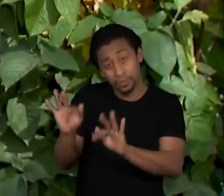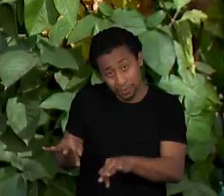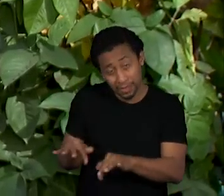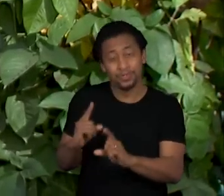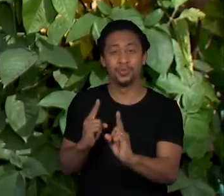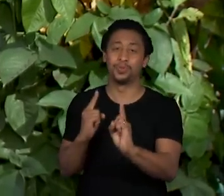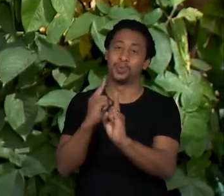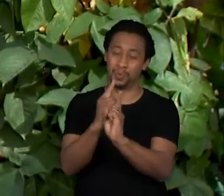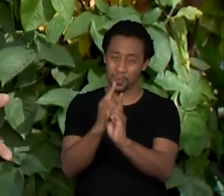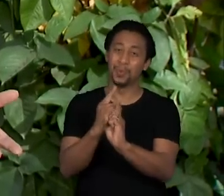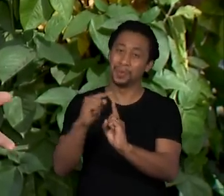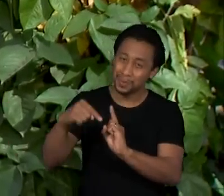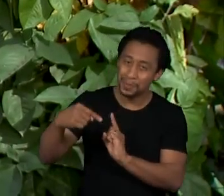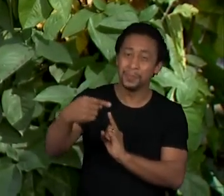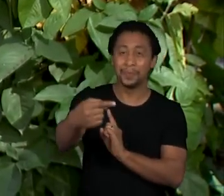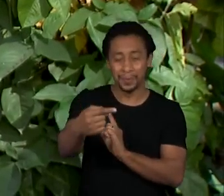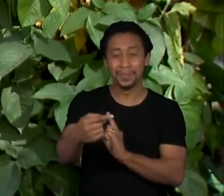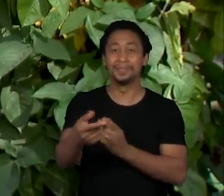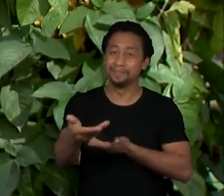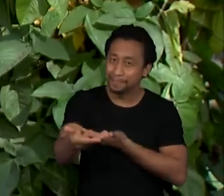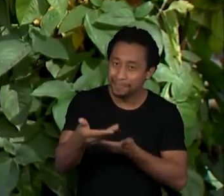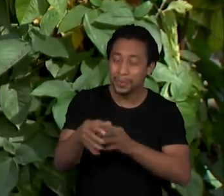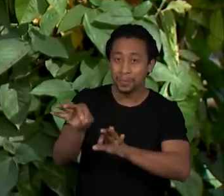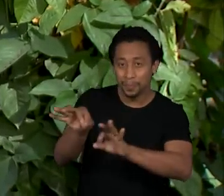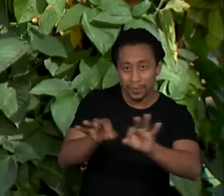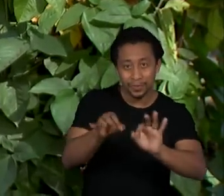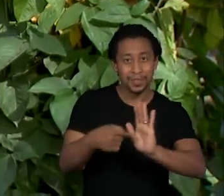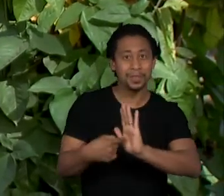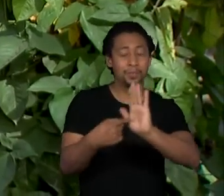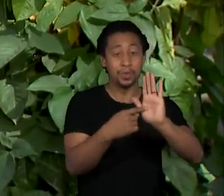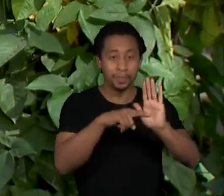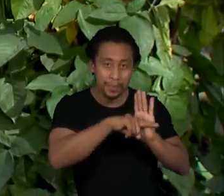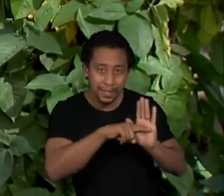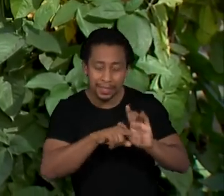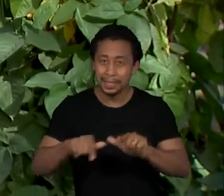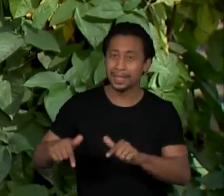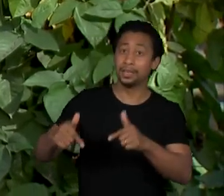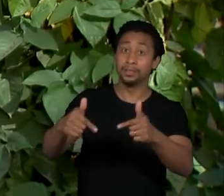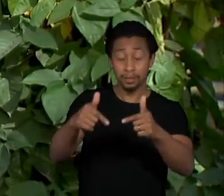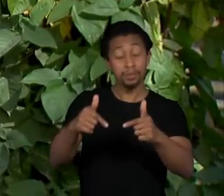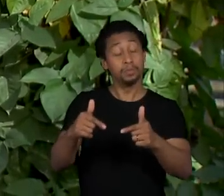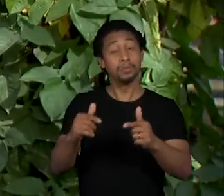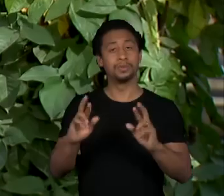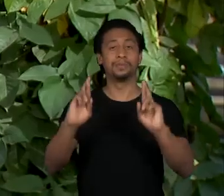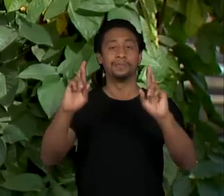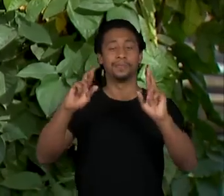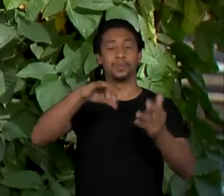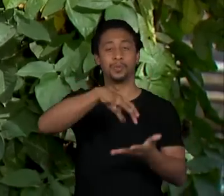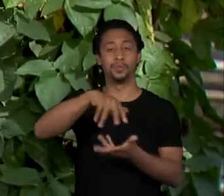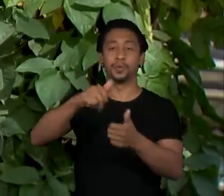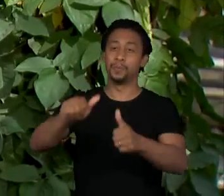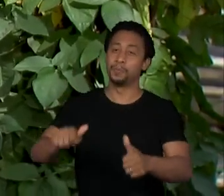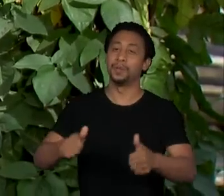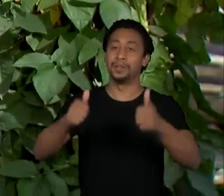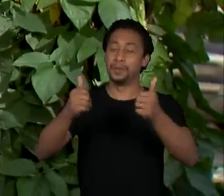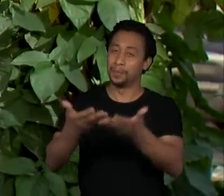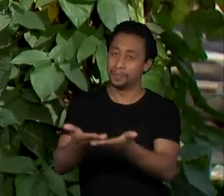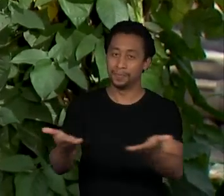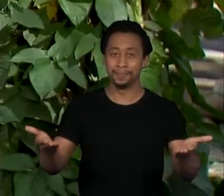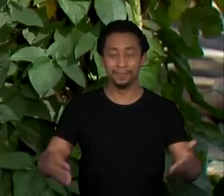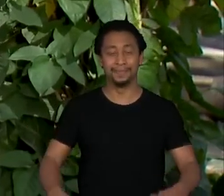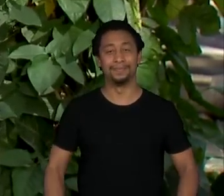encontra no próximo programa com mais projetos, ações e pesquisas em busca de um mundo melhor para todos.